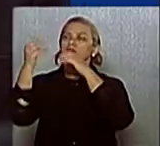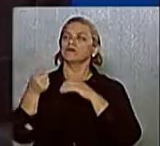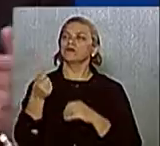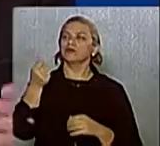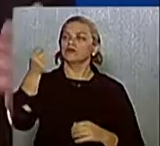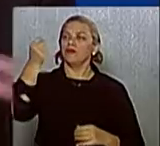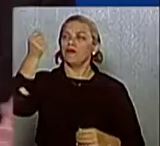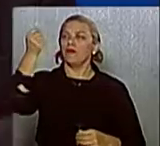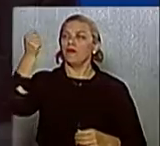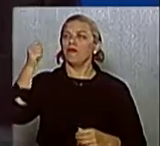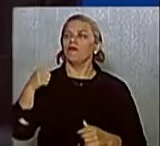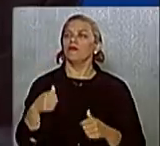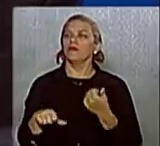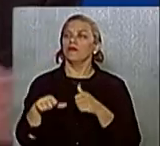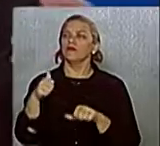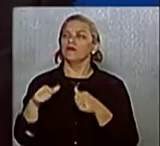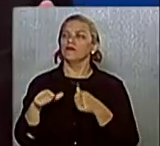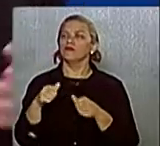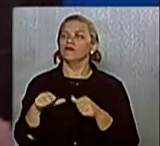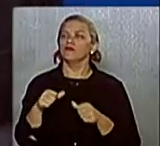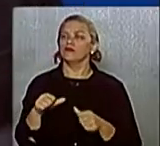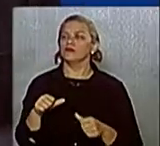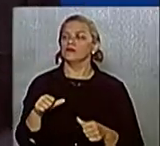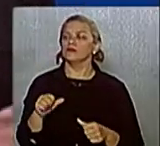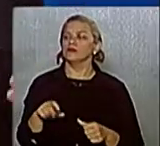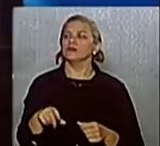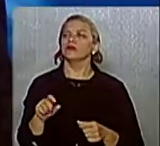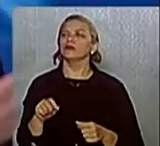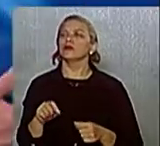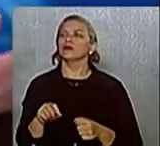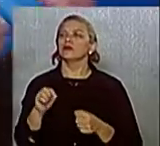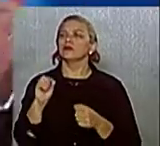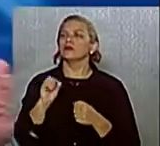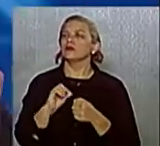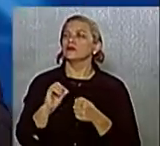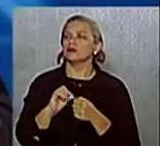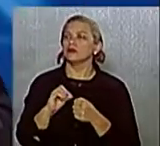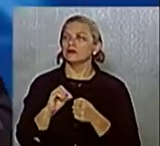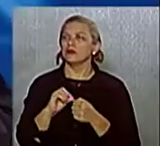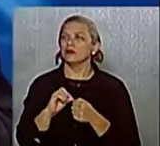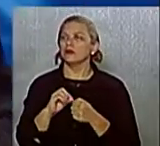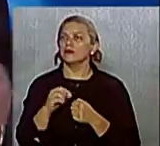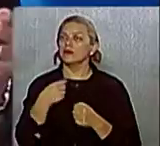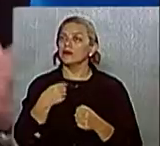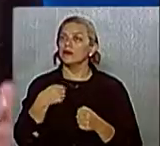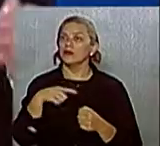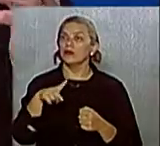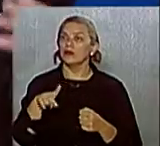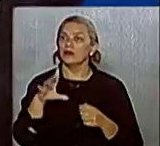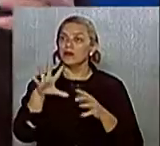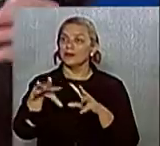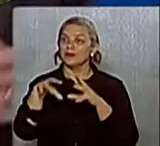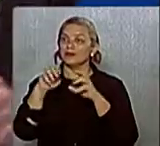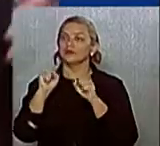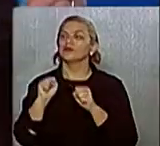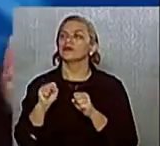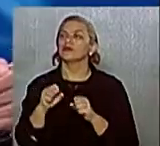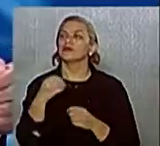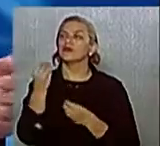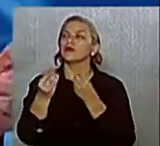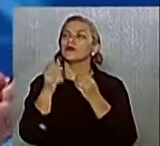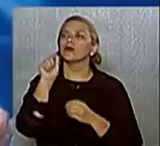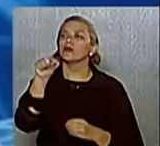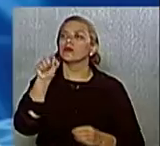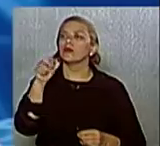qualitativas, ao assumirmos o governo, nós retomamos a produção das merendas. segundos. Como a senhora vê a terceirização desses